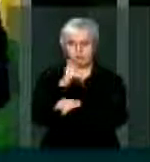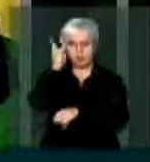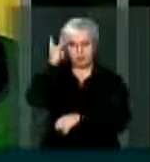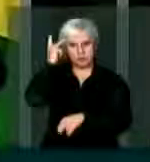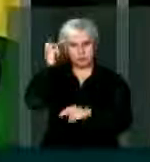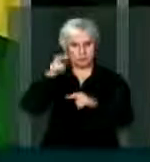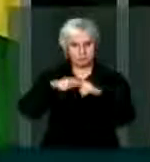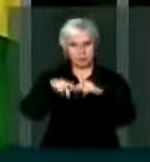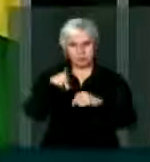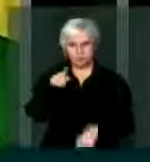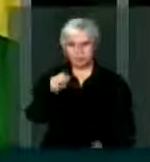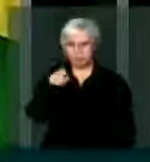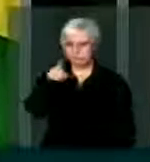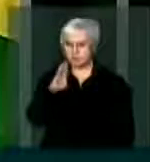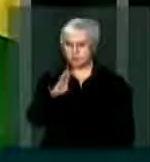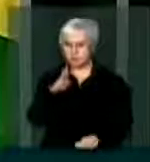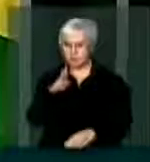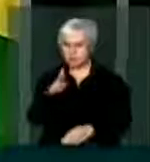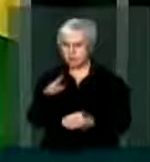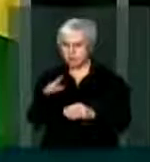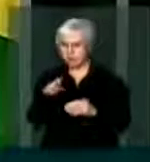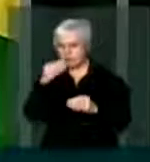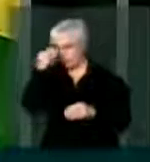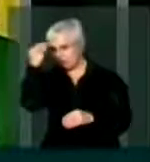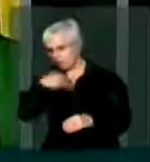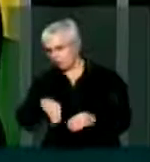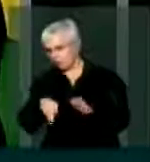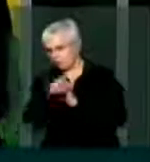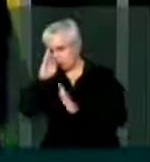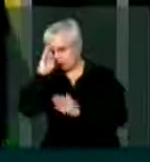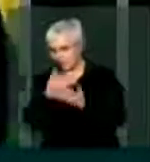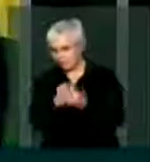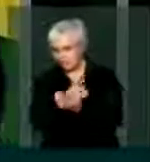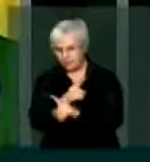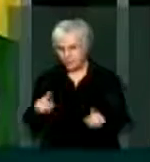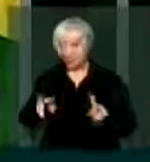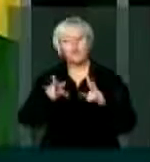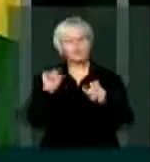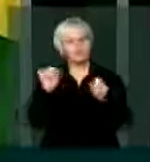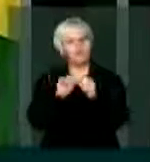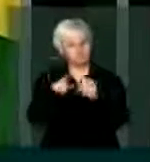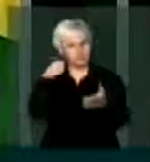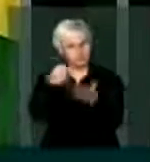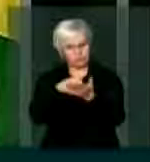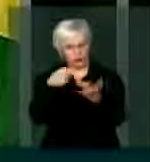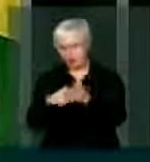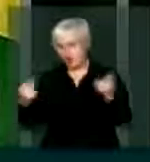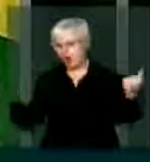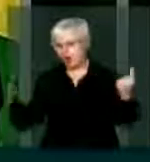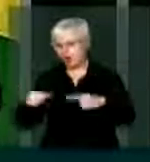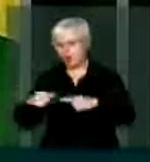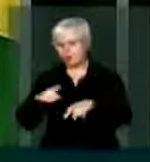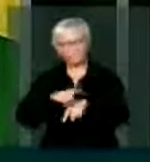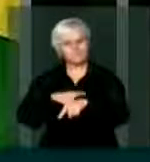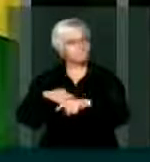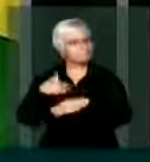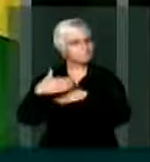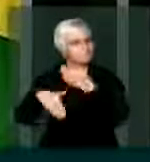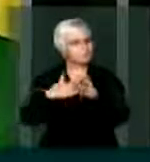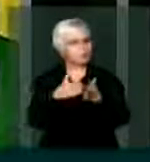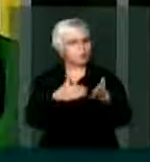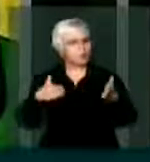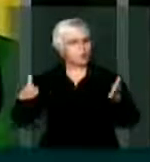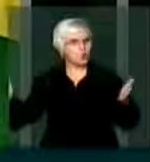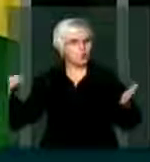isso mesmo que o PSDB não afrouxará suas convicções. Faremos oposição intensa durante todo o